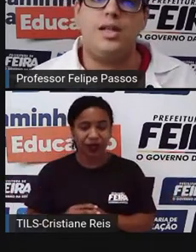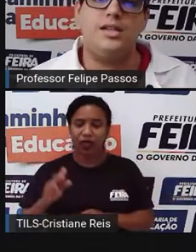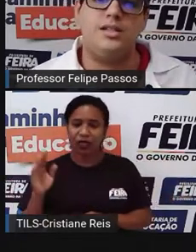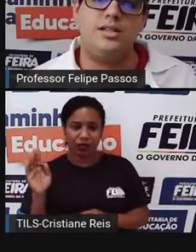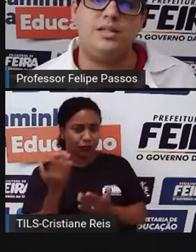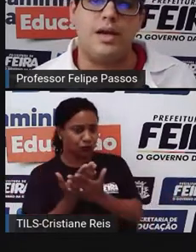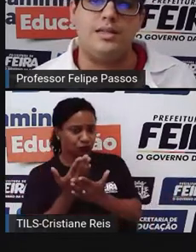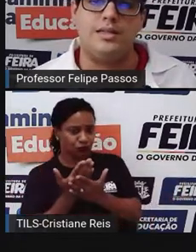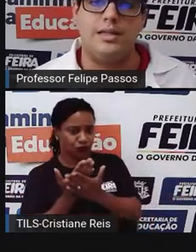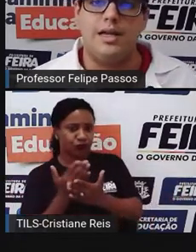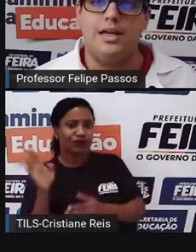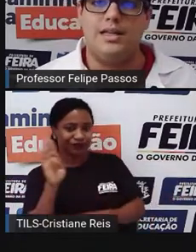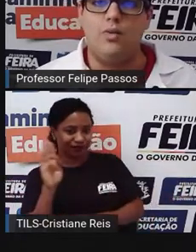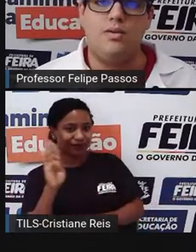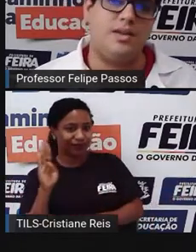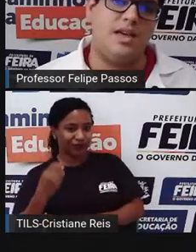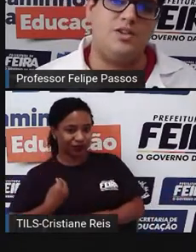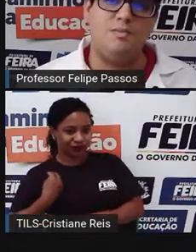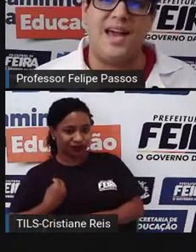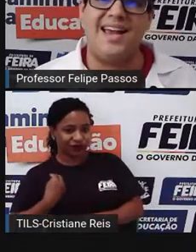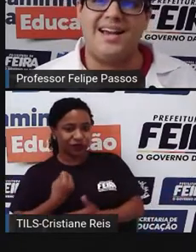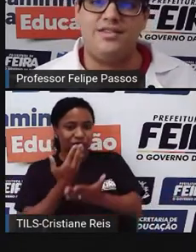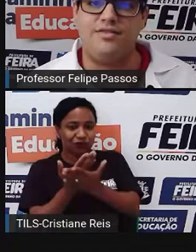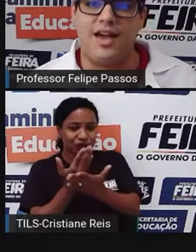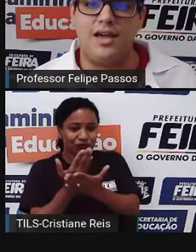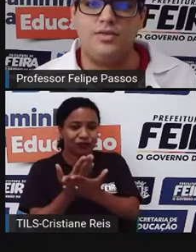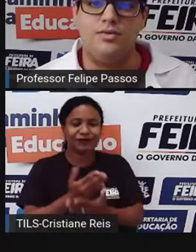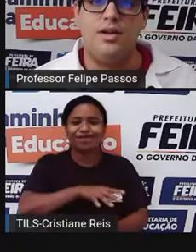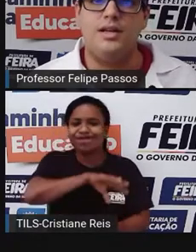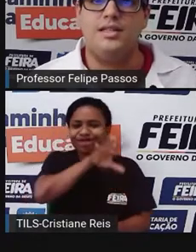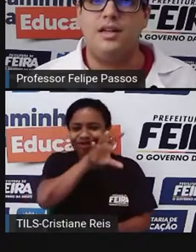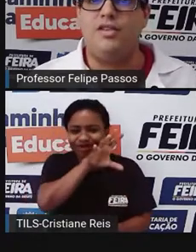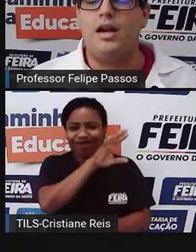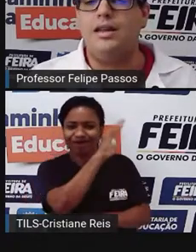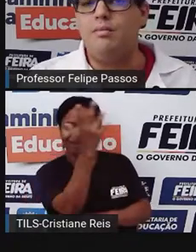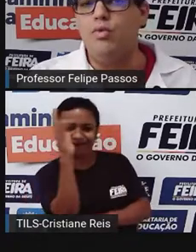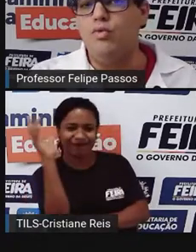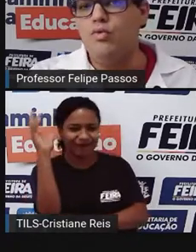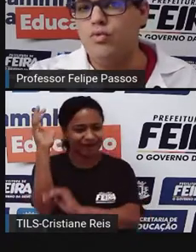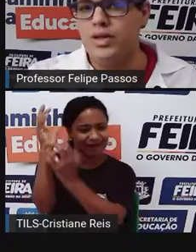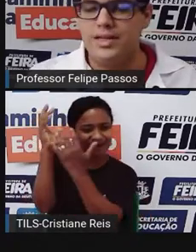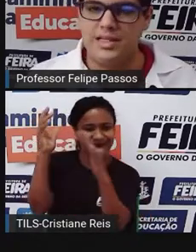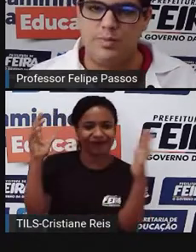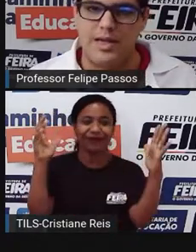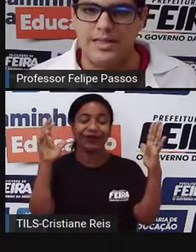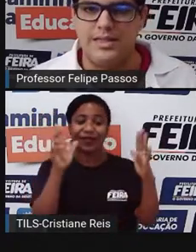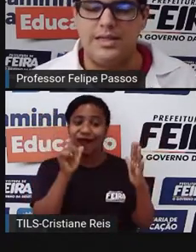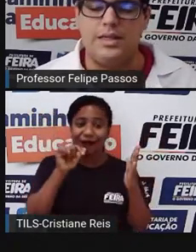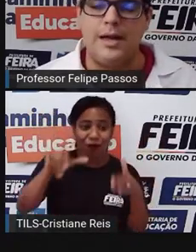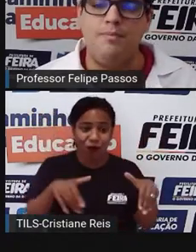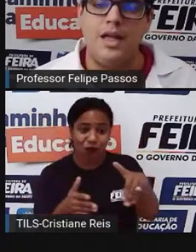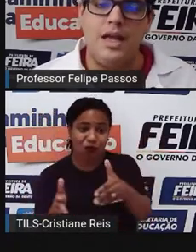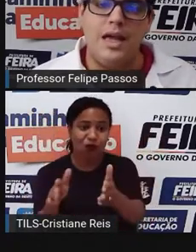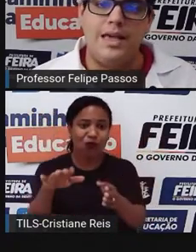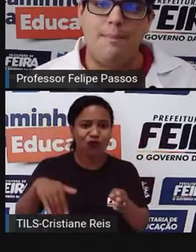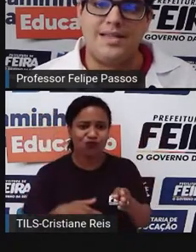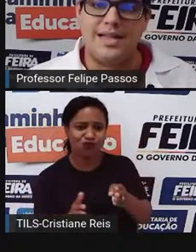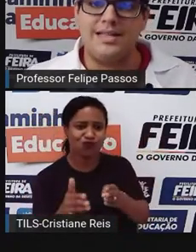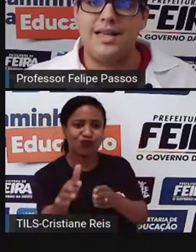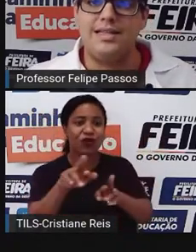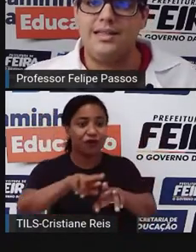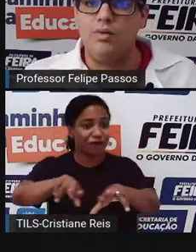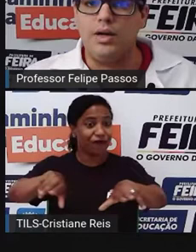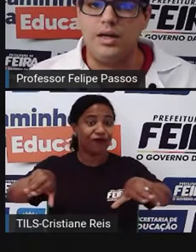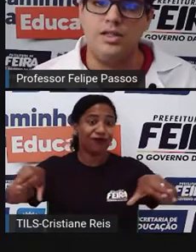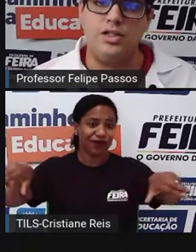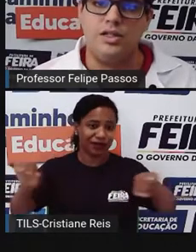quantidade de espécies. Então, um ambiente mega diverso significa que ele tem muitas espécies, né? E apesar